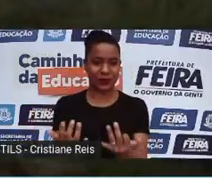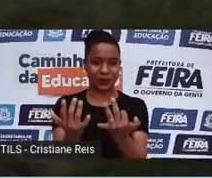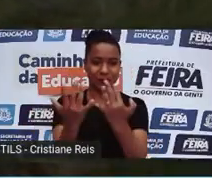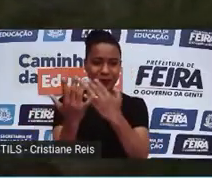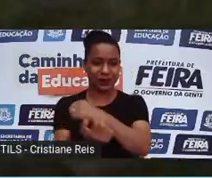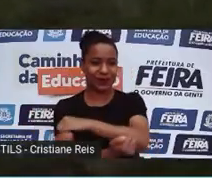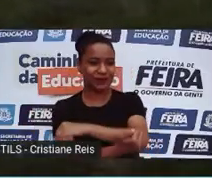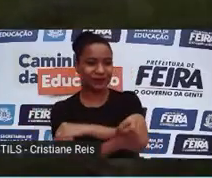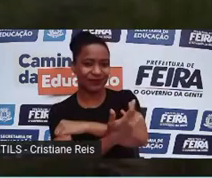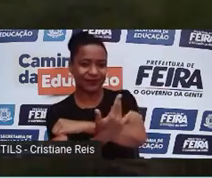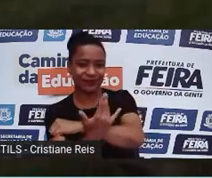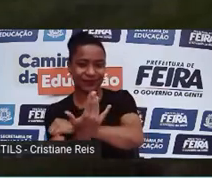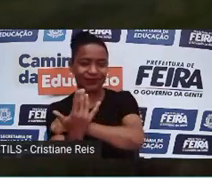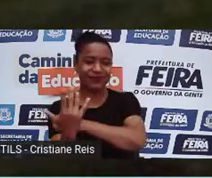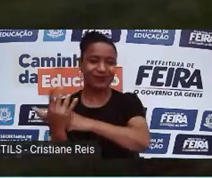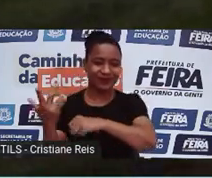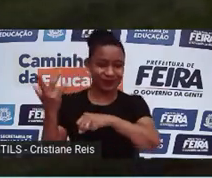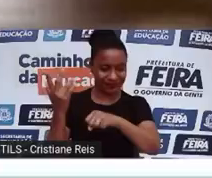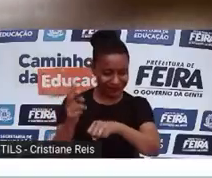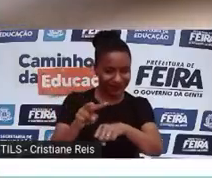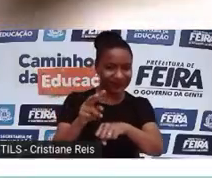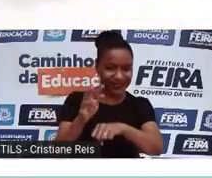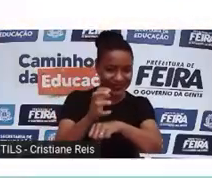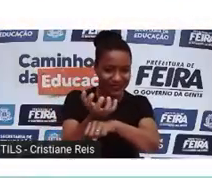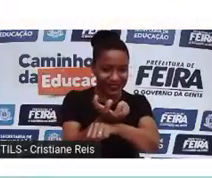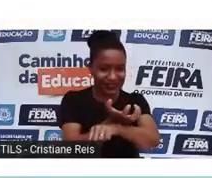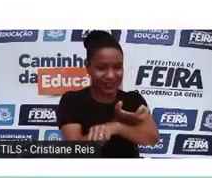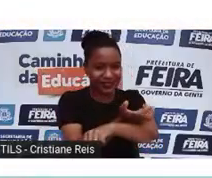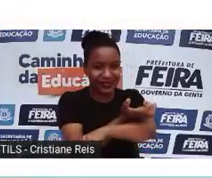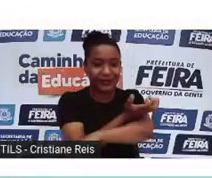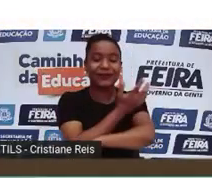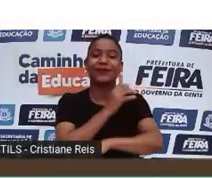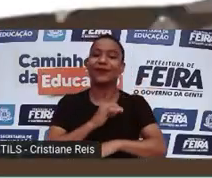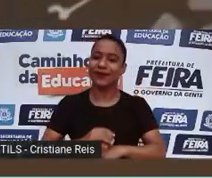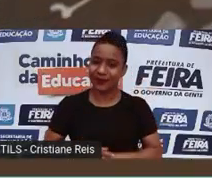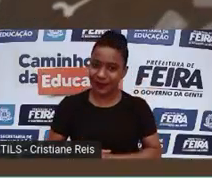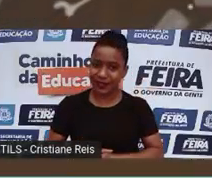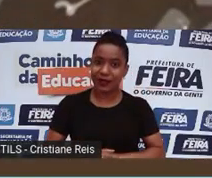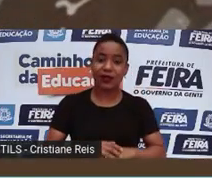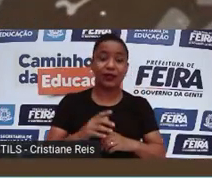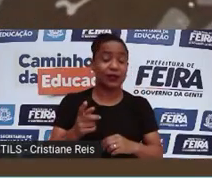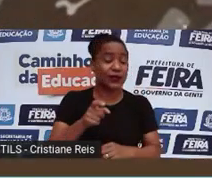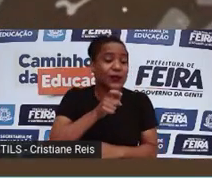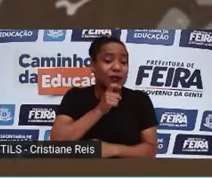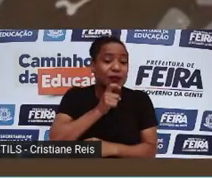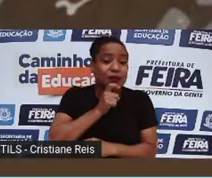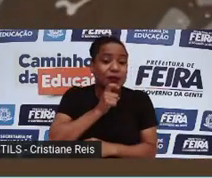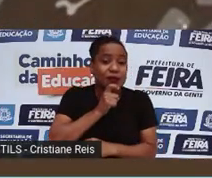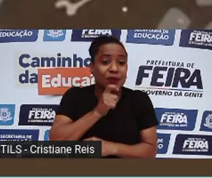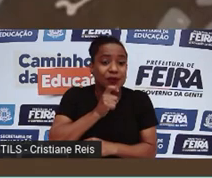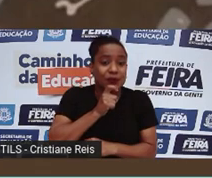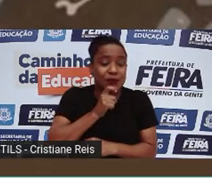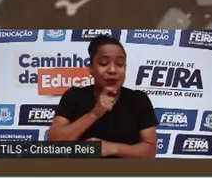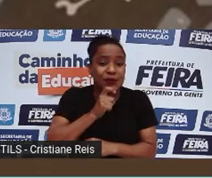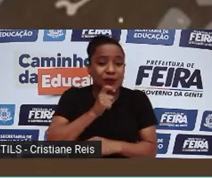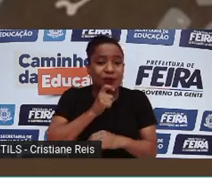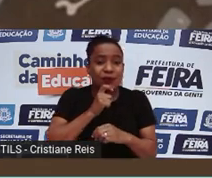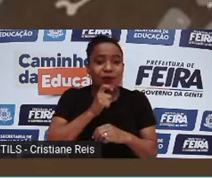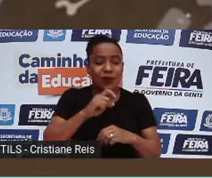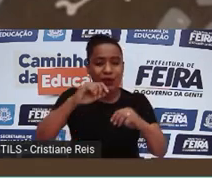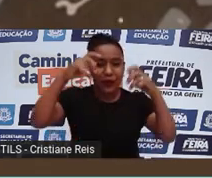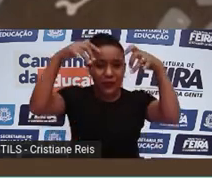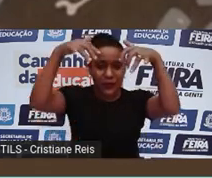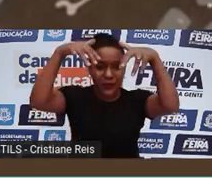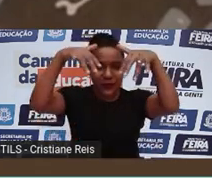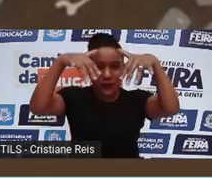tundra vai sendo substituído por pasto. No inverno, a neve forma uma camada de isolamento térmico que impede que o ar